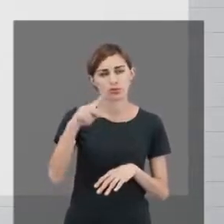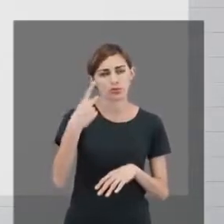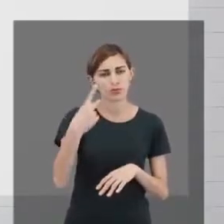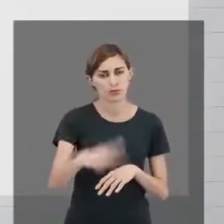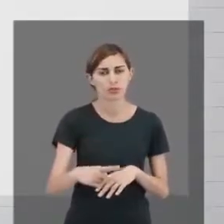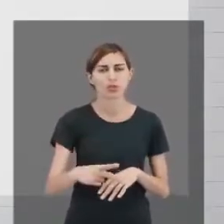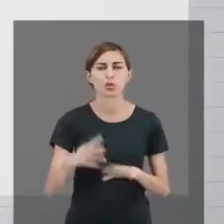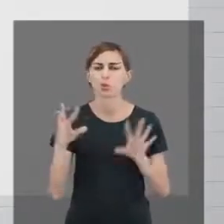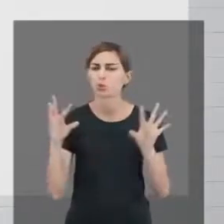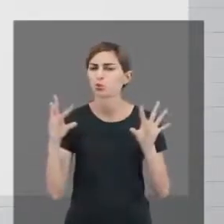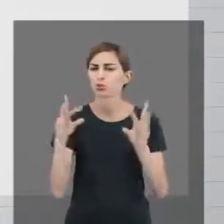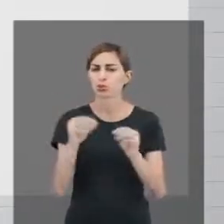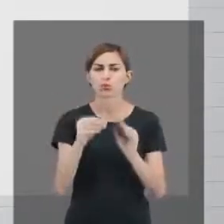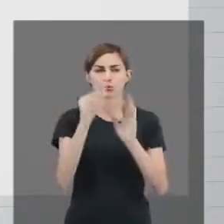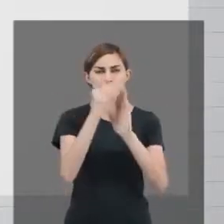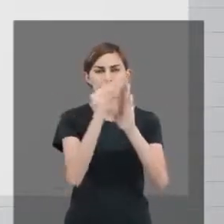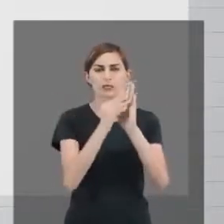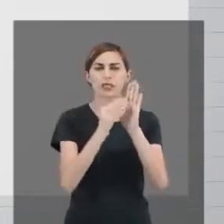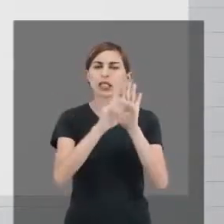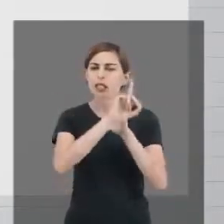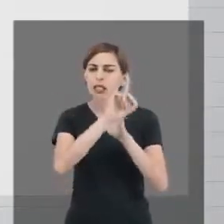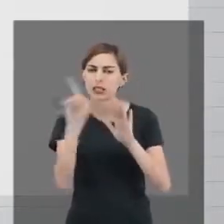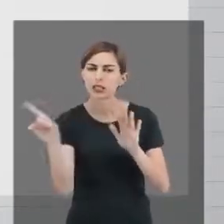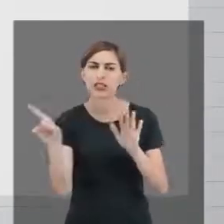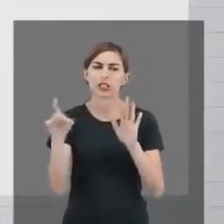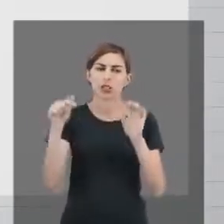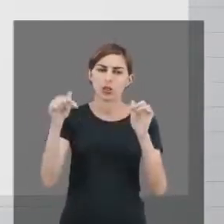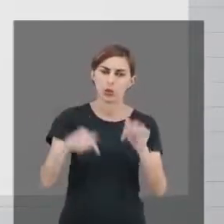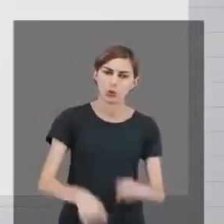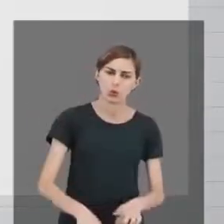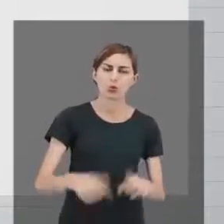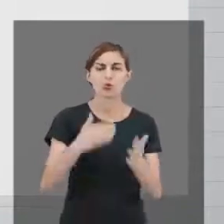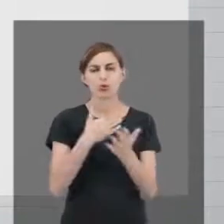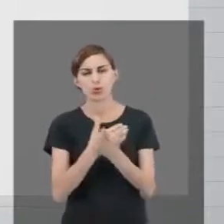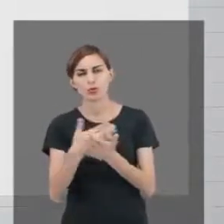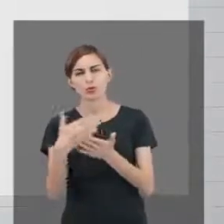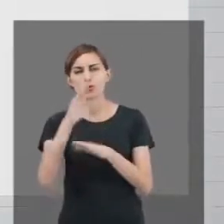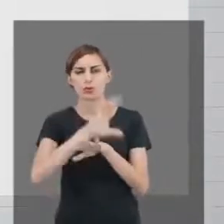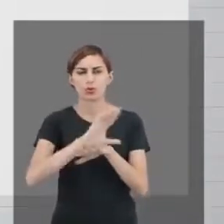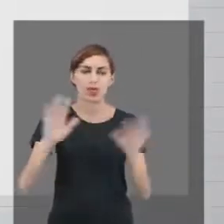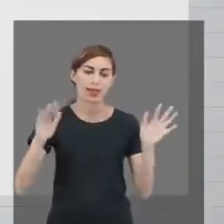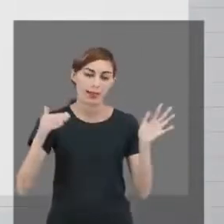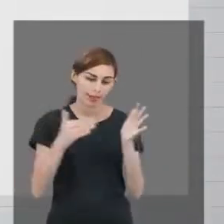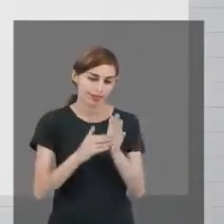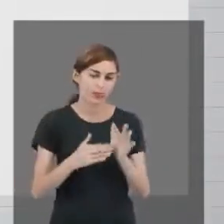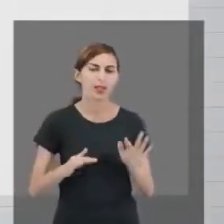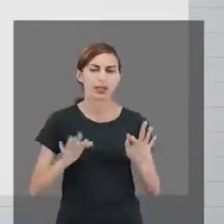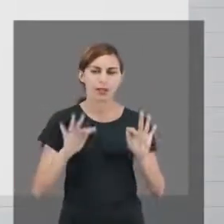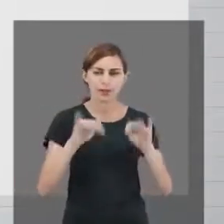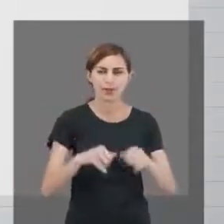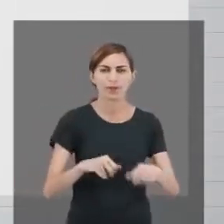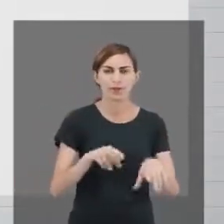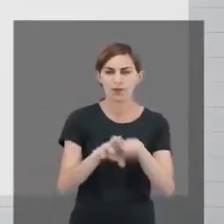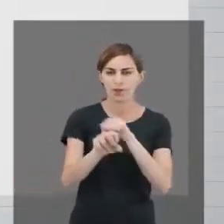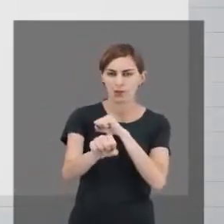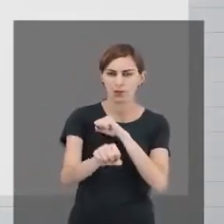todas as datas de hoje e o dia que você está começando a cursar, até você se formar.